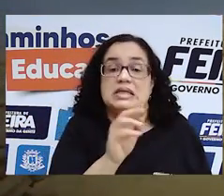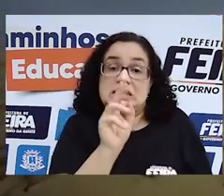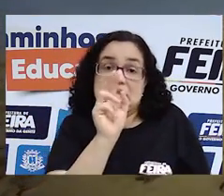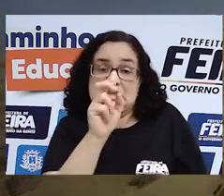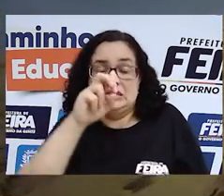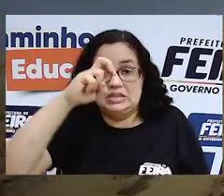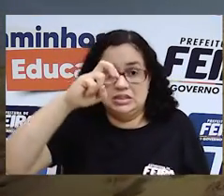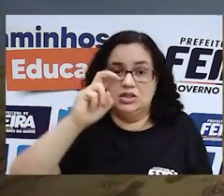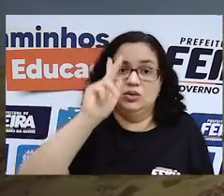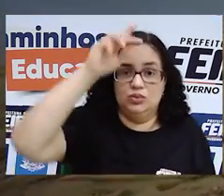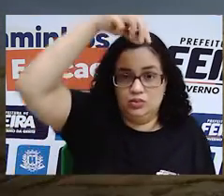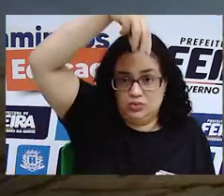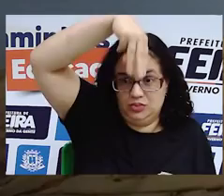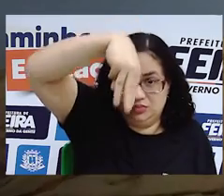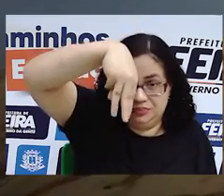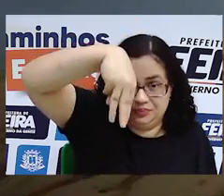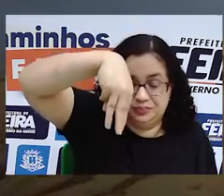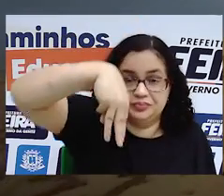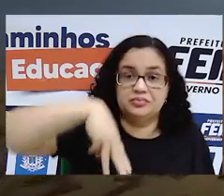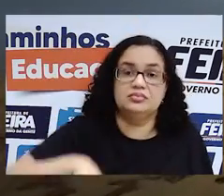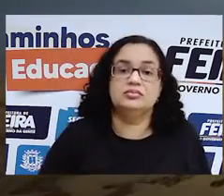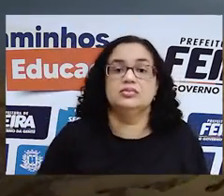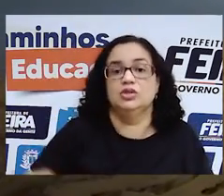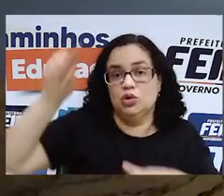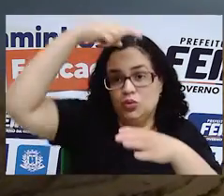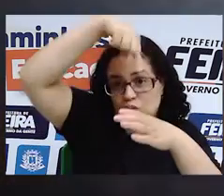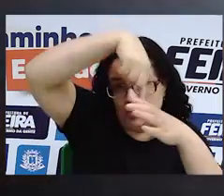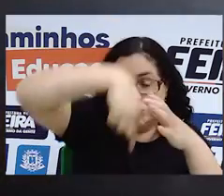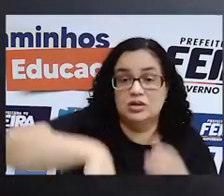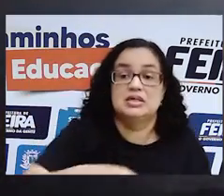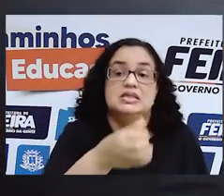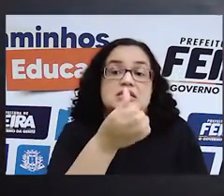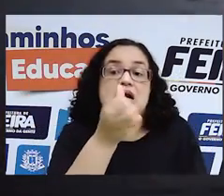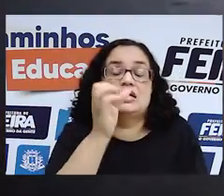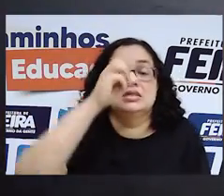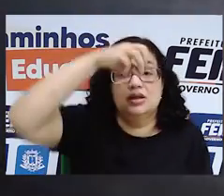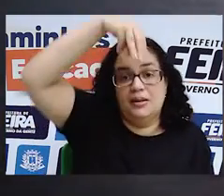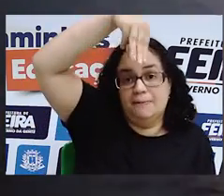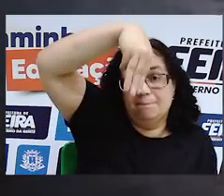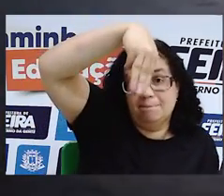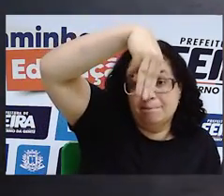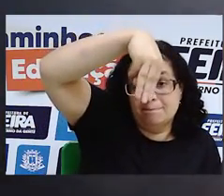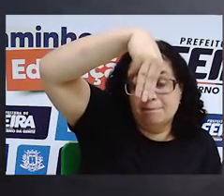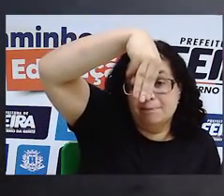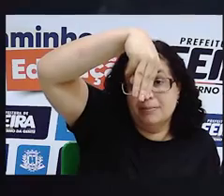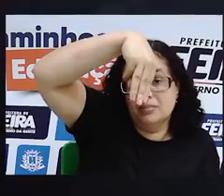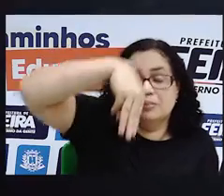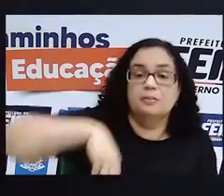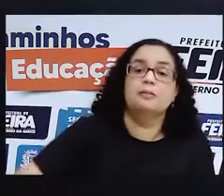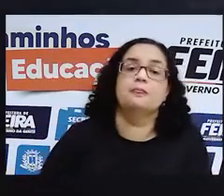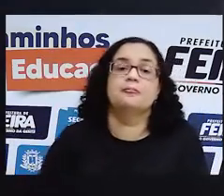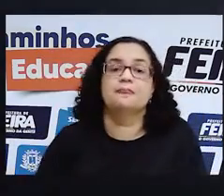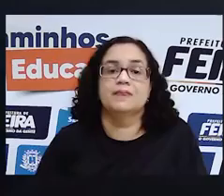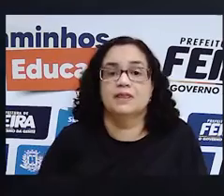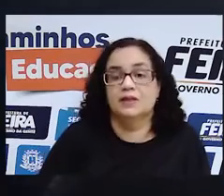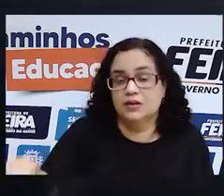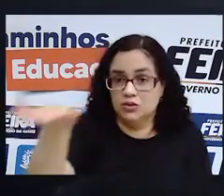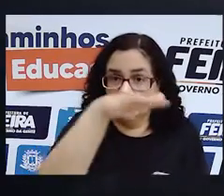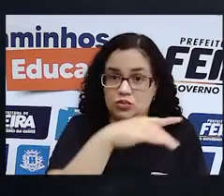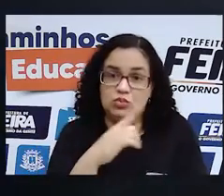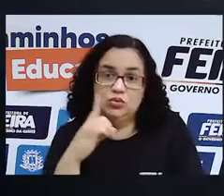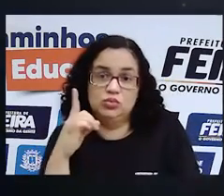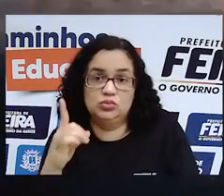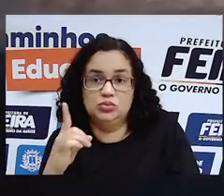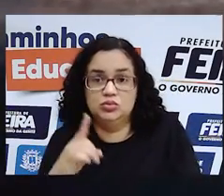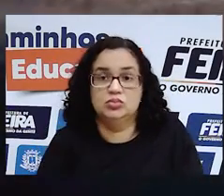quilômetros de comprimento por 1 de largura e tem uma profundidade de até 60 metros. Por um lado chega até a borda de um falésia e por outro